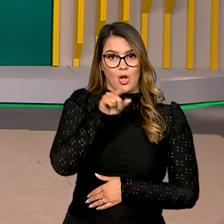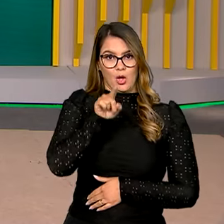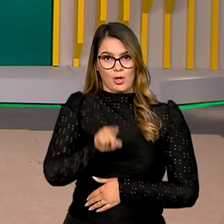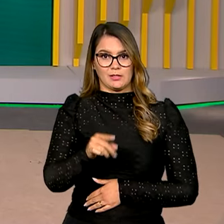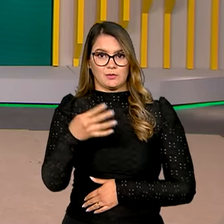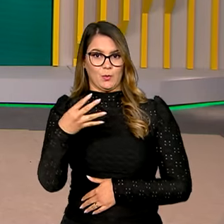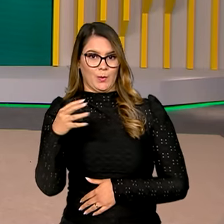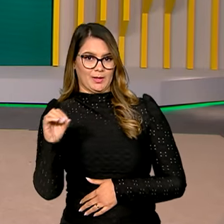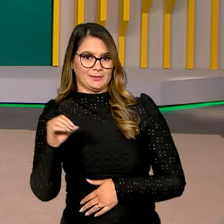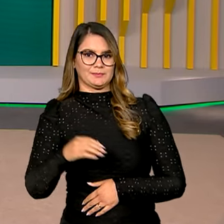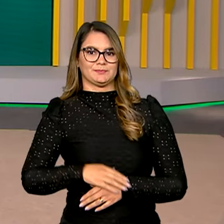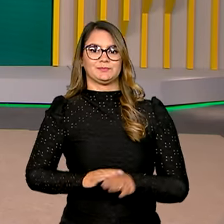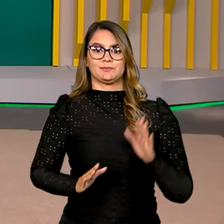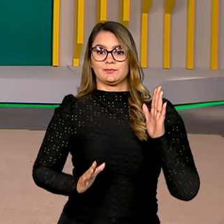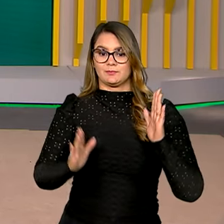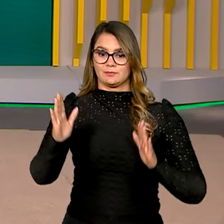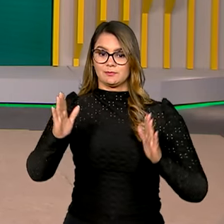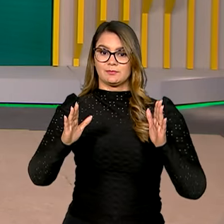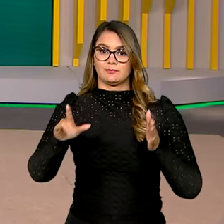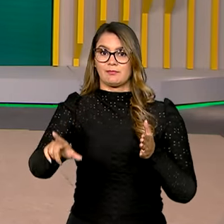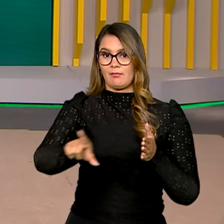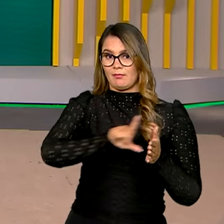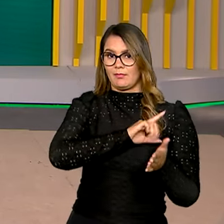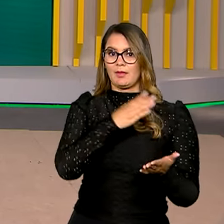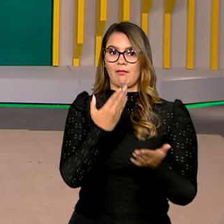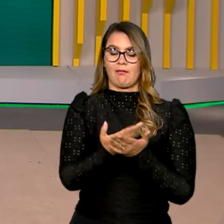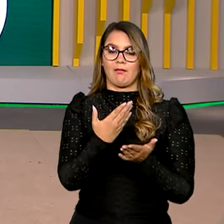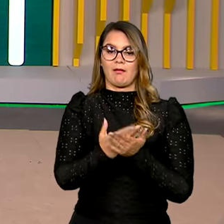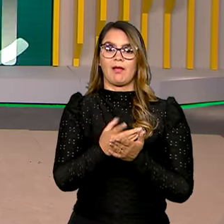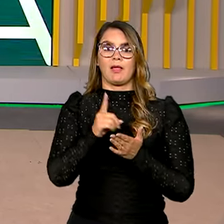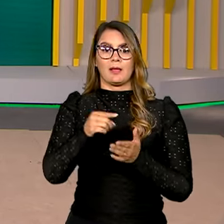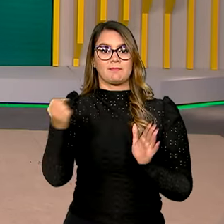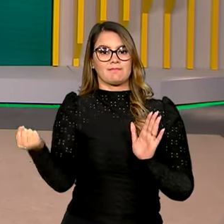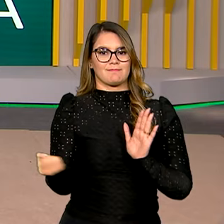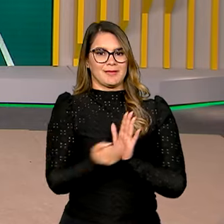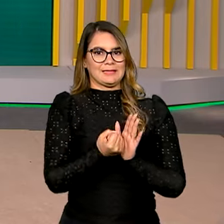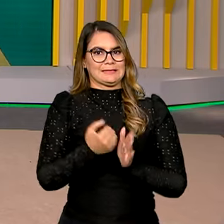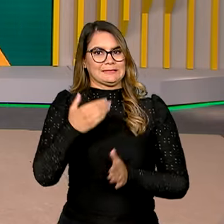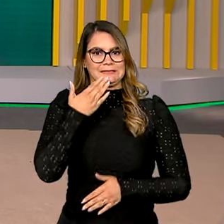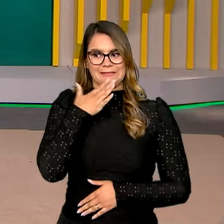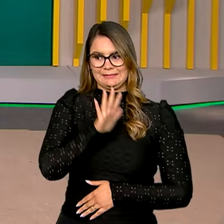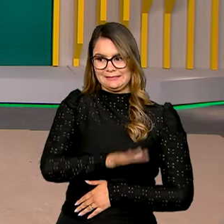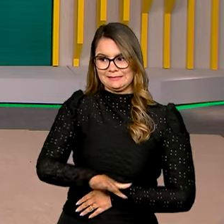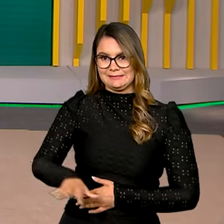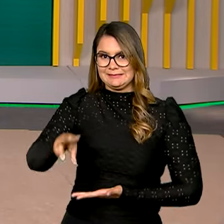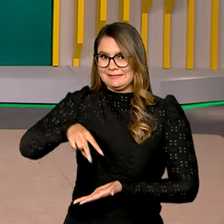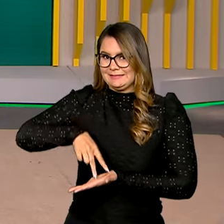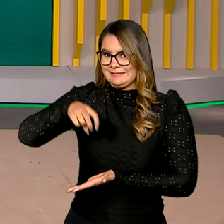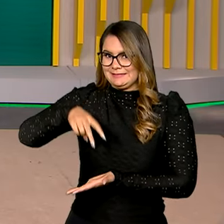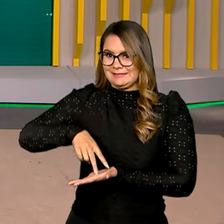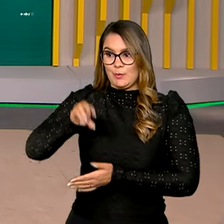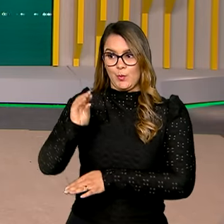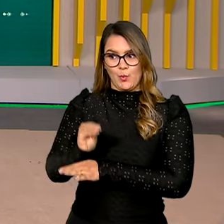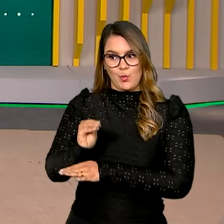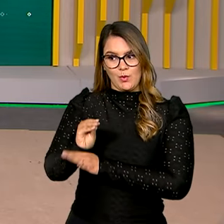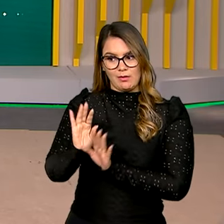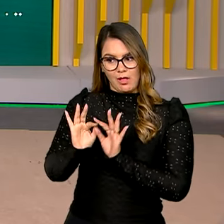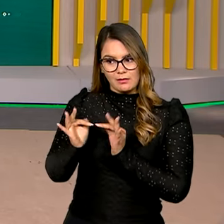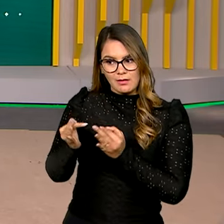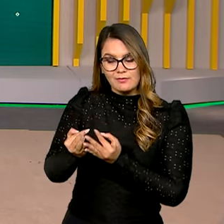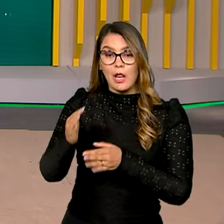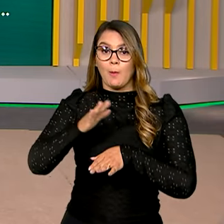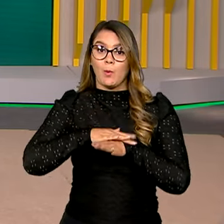O período que antecede a volta às aulas é marcado pela empolgação das crianças e pelo cuidado dos pais ao